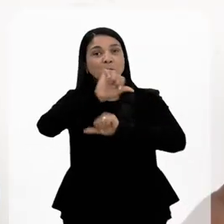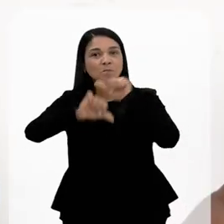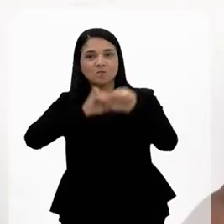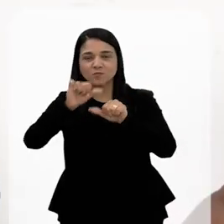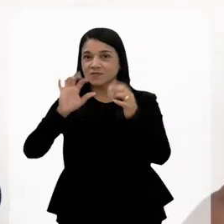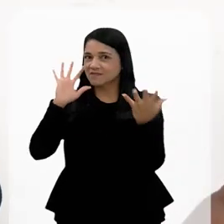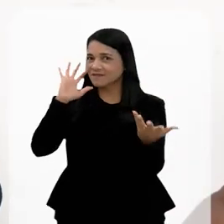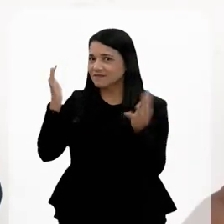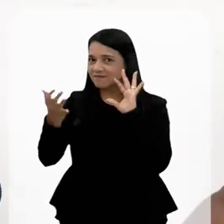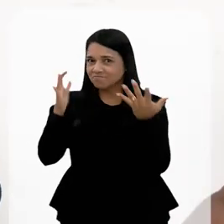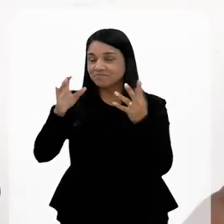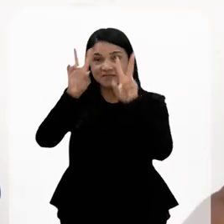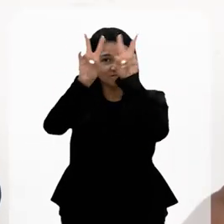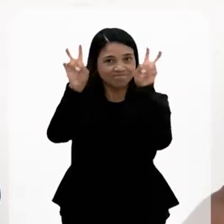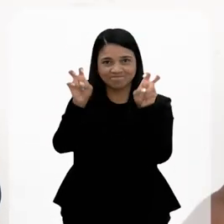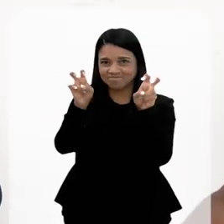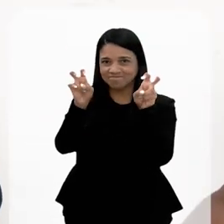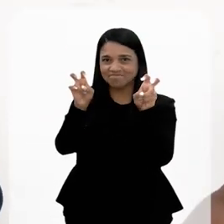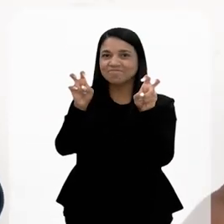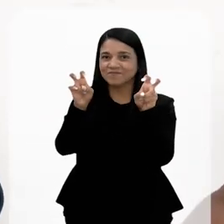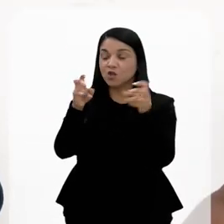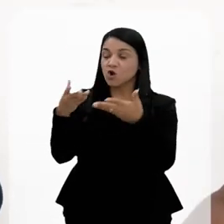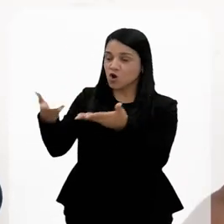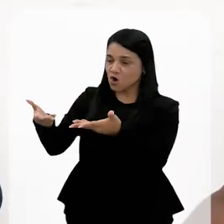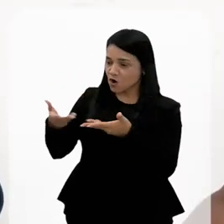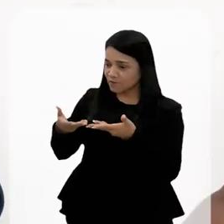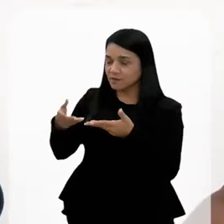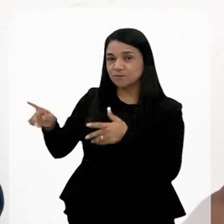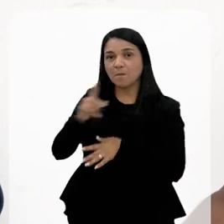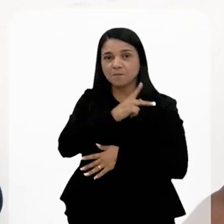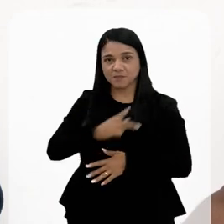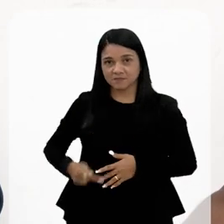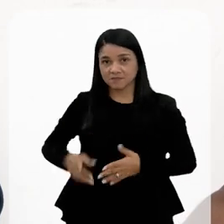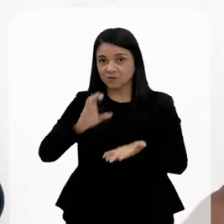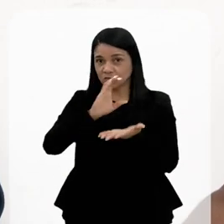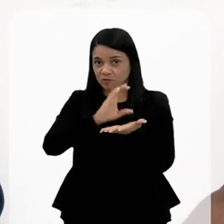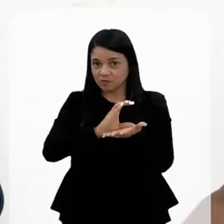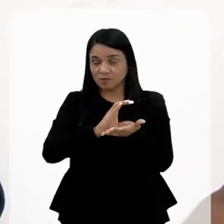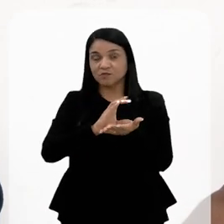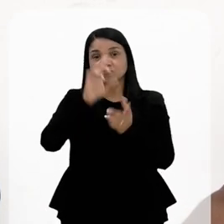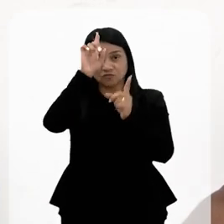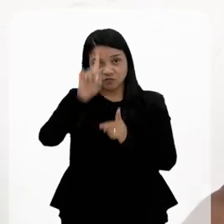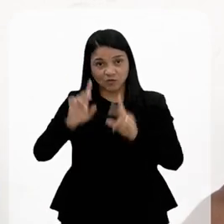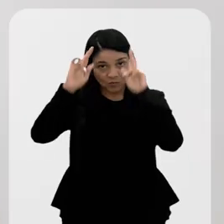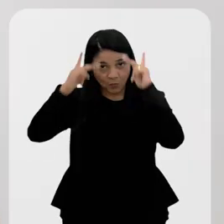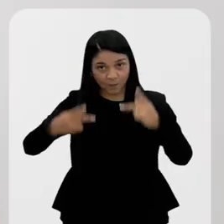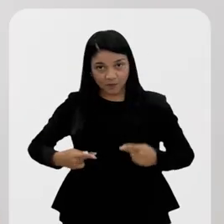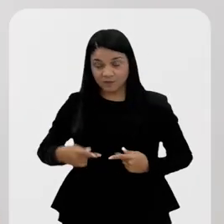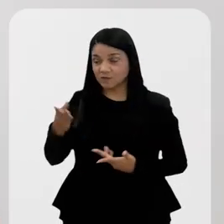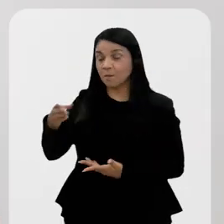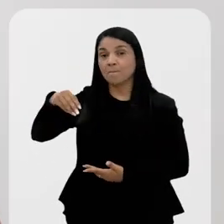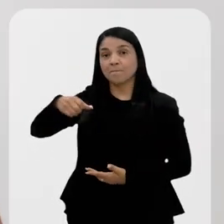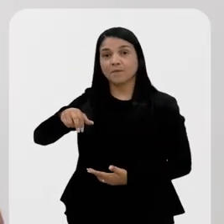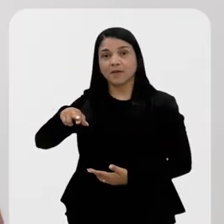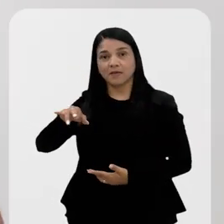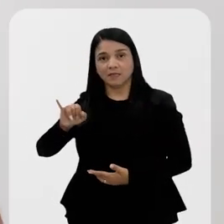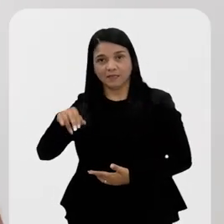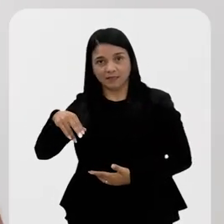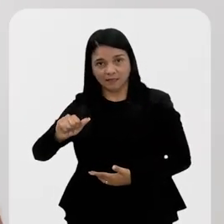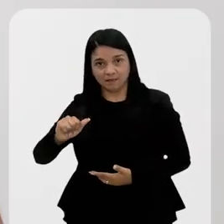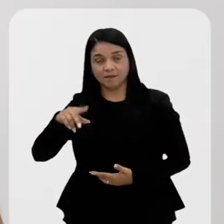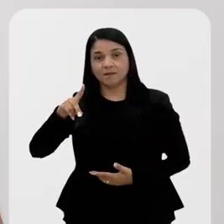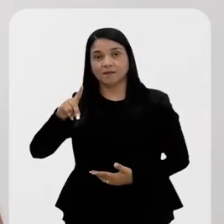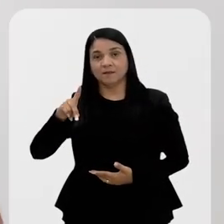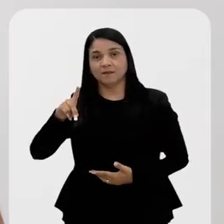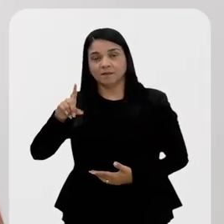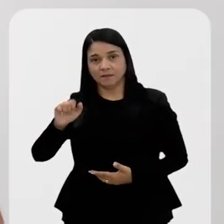discutindo mudanças climáticas. Esse é o nosso tema. E, para isso, nós convidamos a presidenta do Conselho Nacional de Direitos Humanos, Marina Derma,